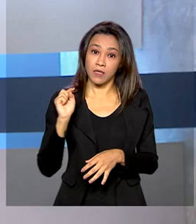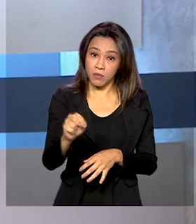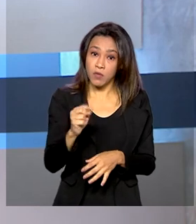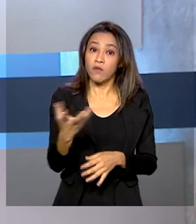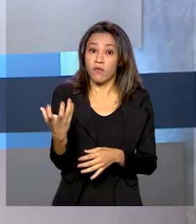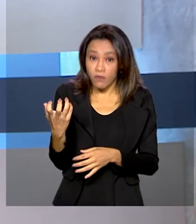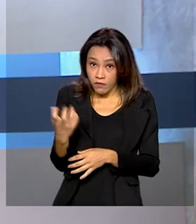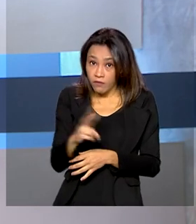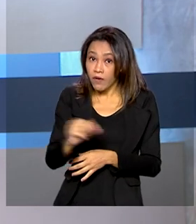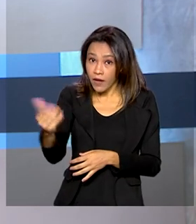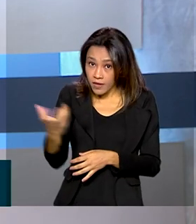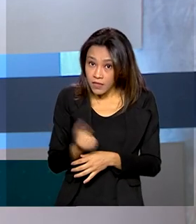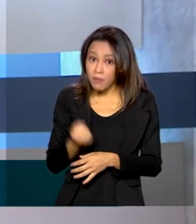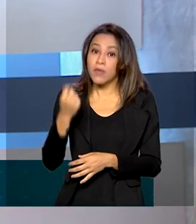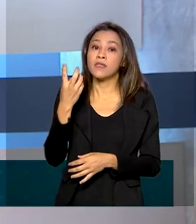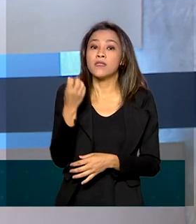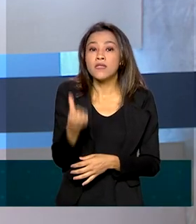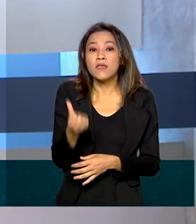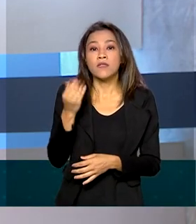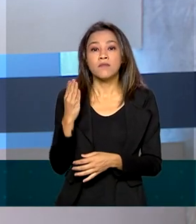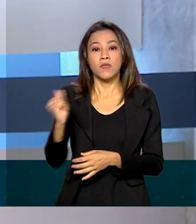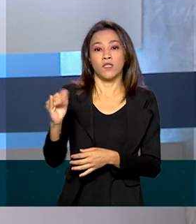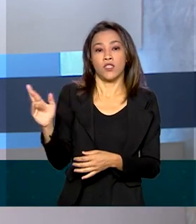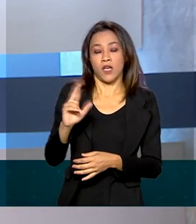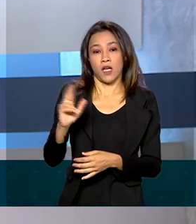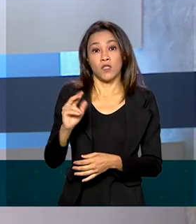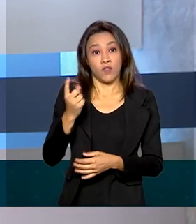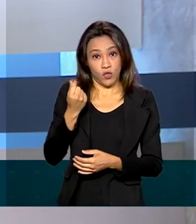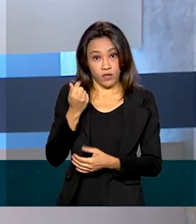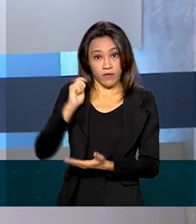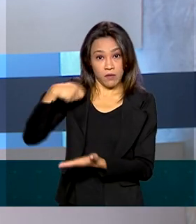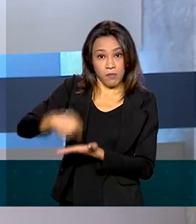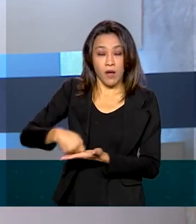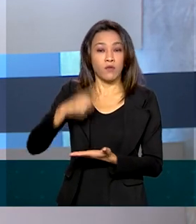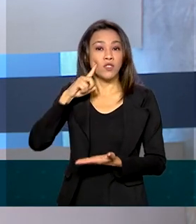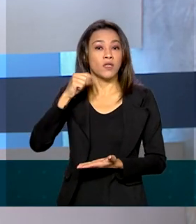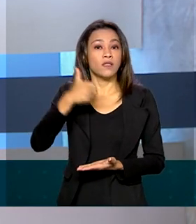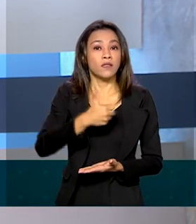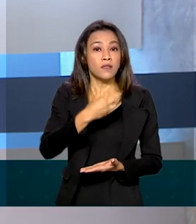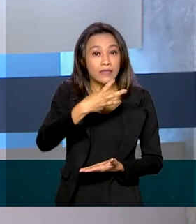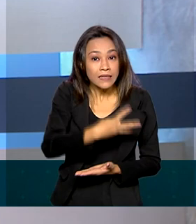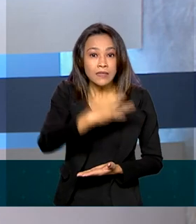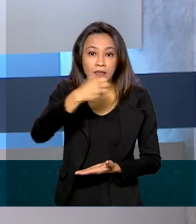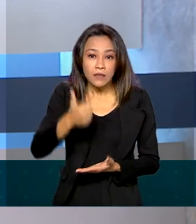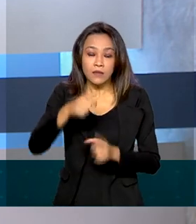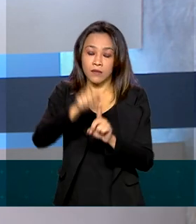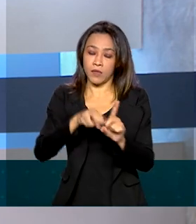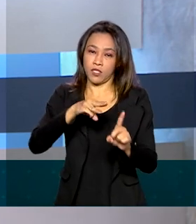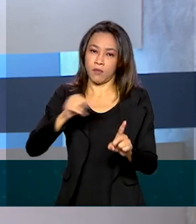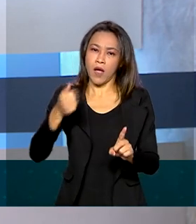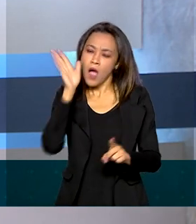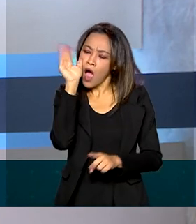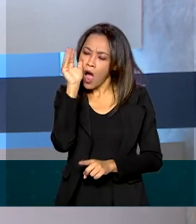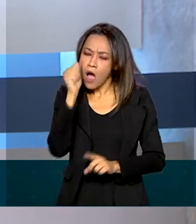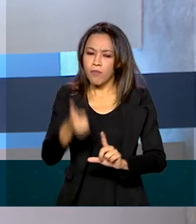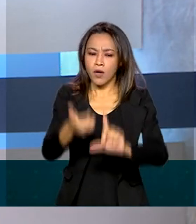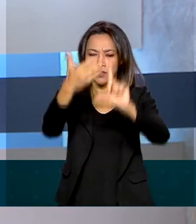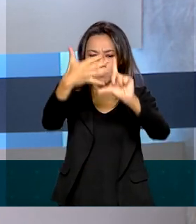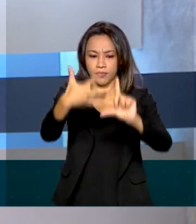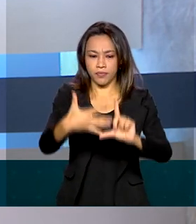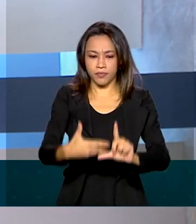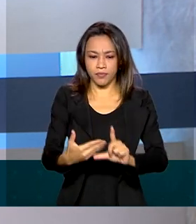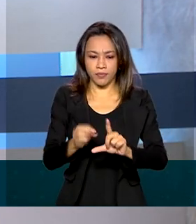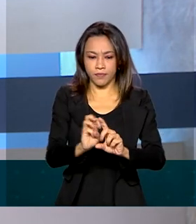bilhões de reais. O dinheiro será pago no dia 31 de maio. A consulta pode ser feita pelo site gov.br